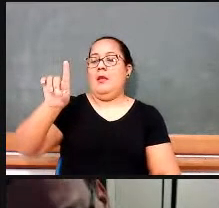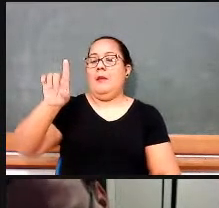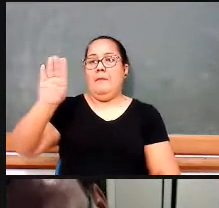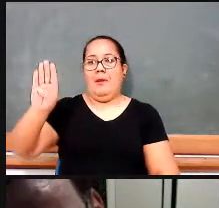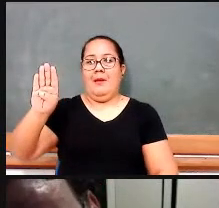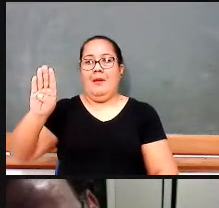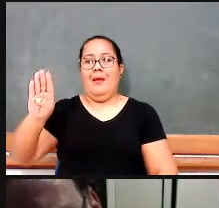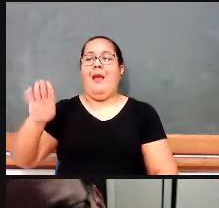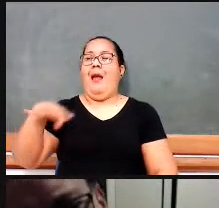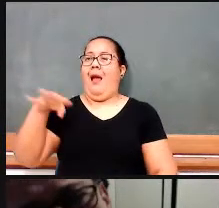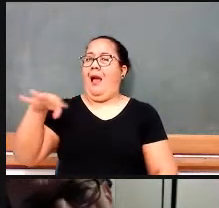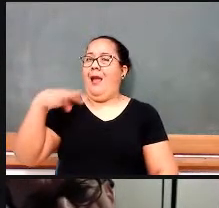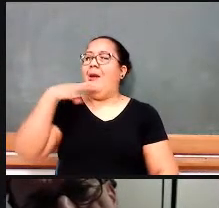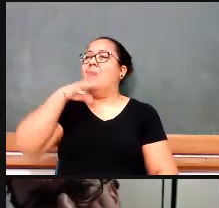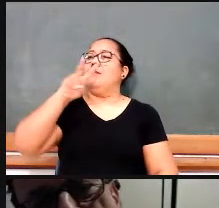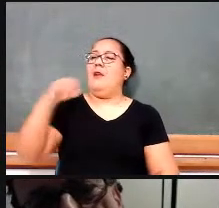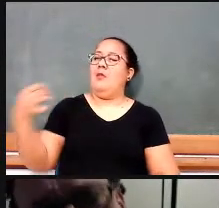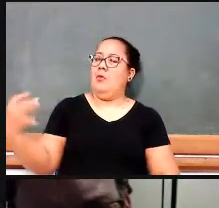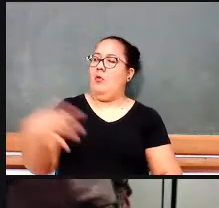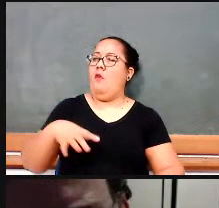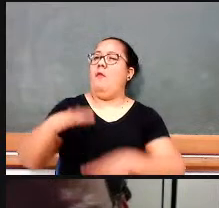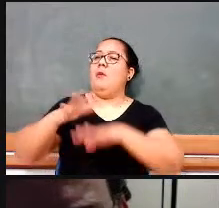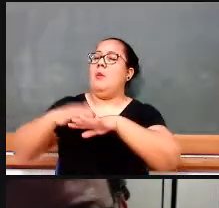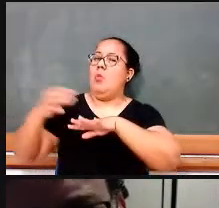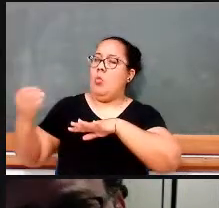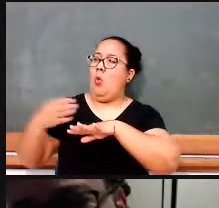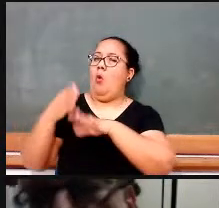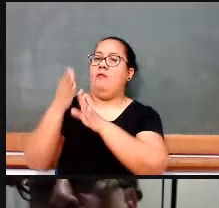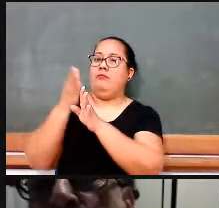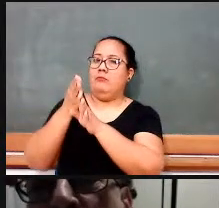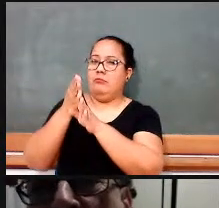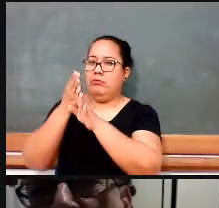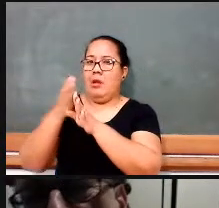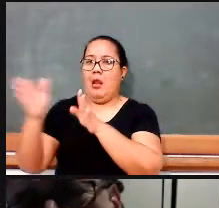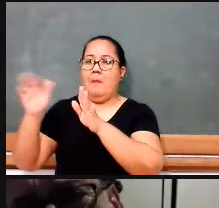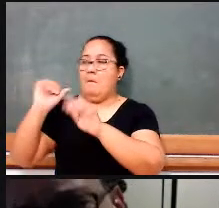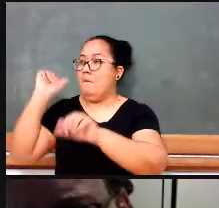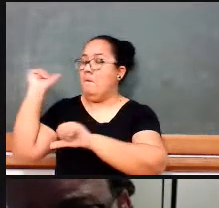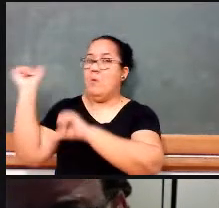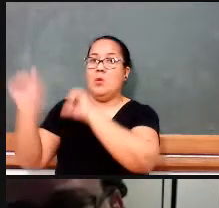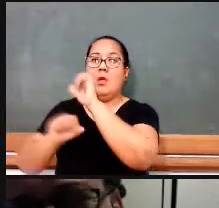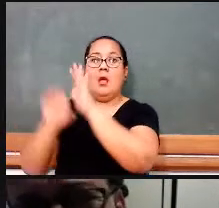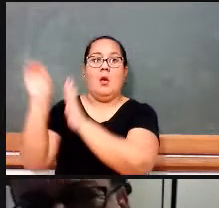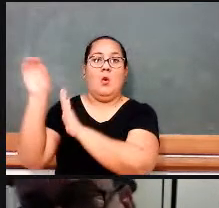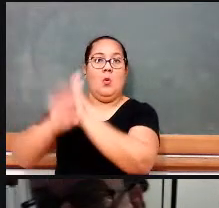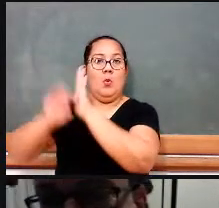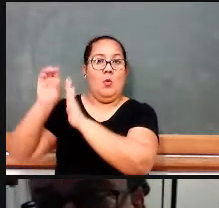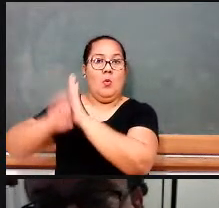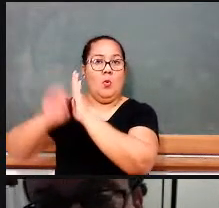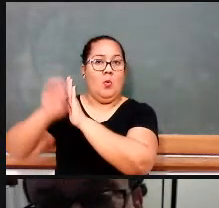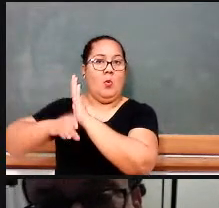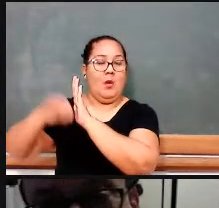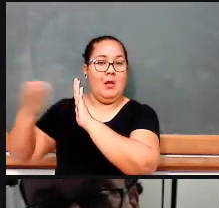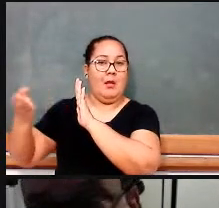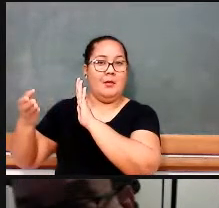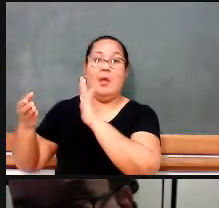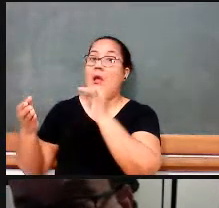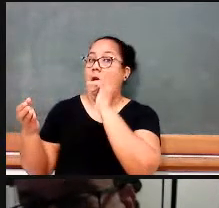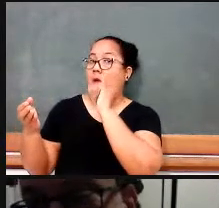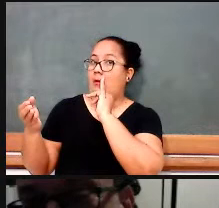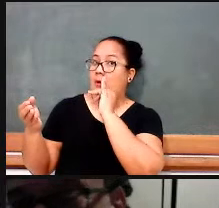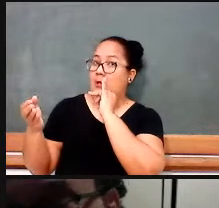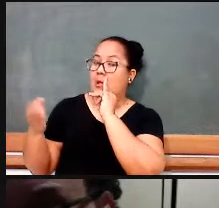falar de coisas da matemática moderna e, a partir dela, virão currículo, virão documentos oficiais. Eu peguei um exemplo aqui